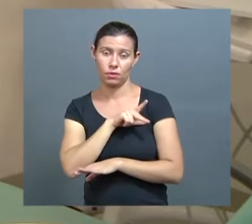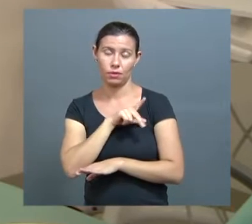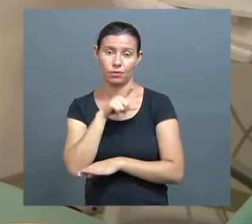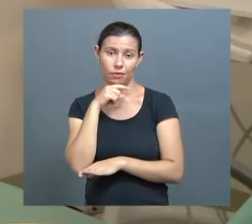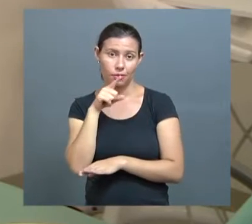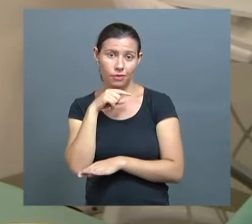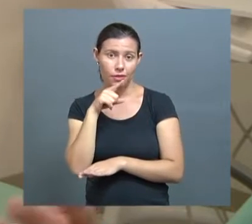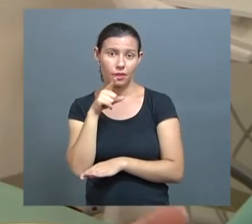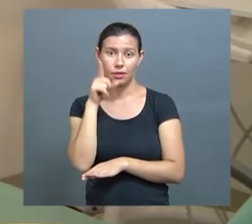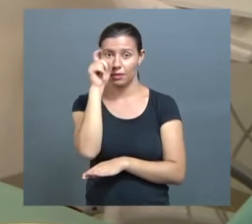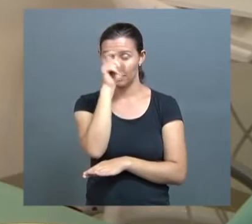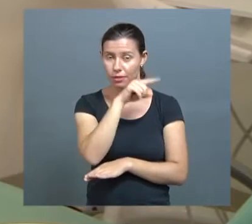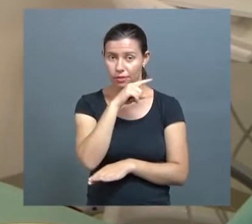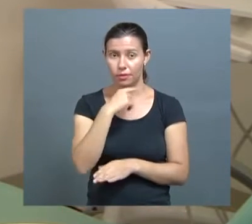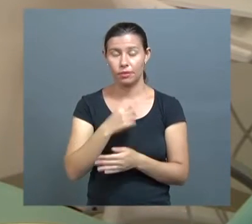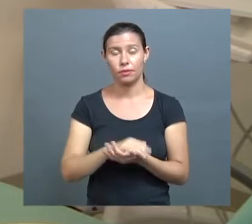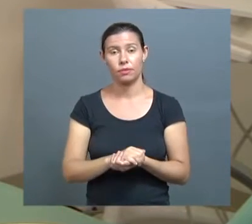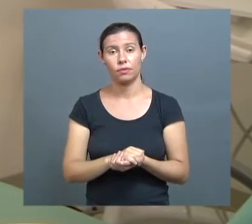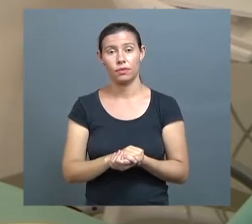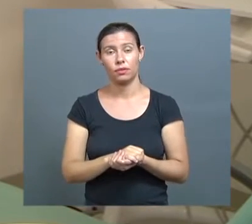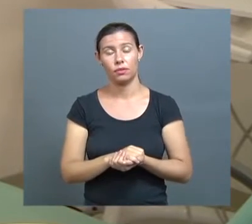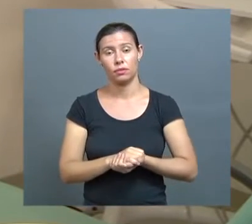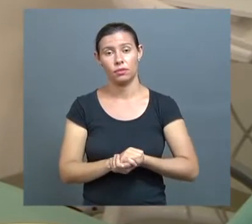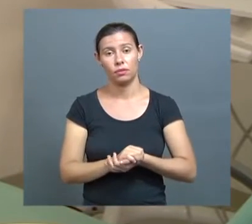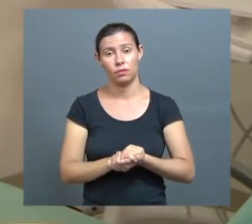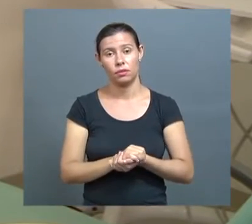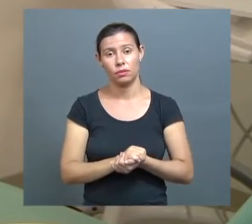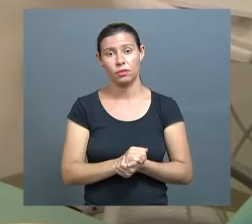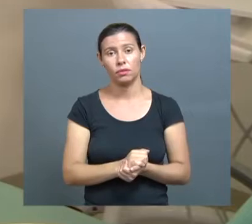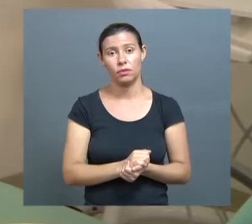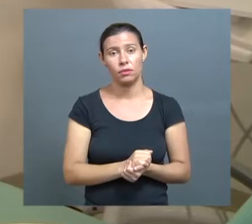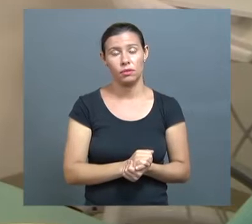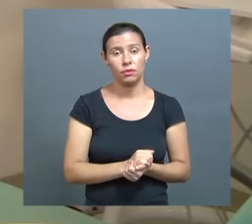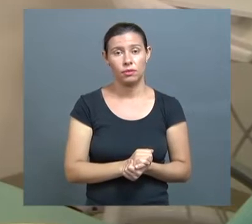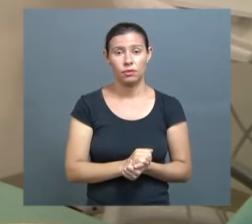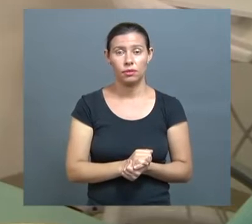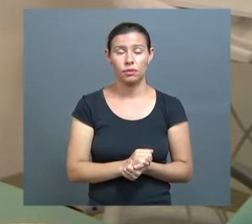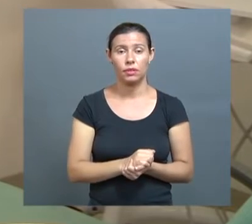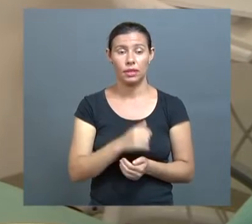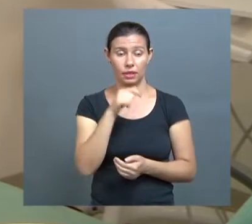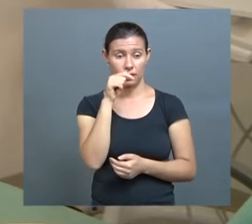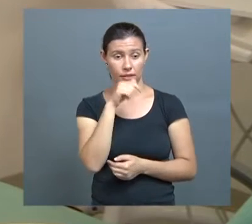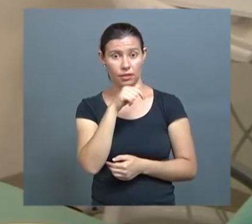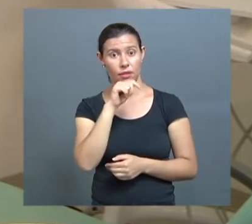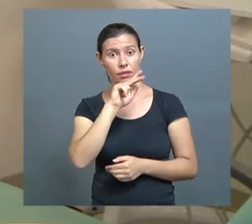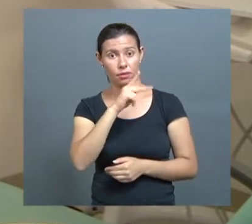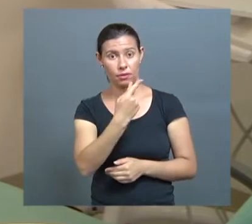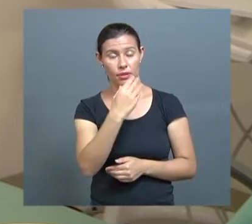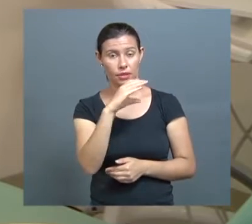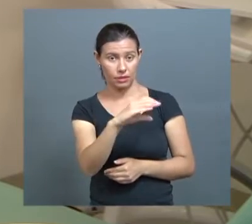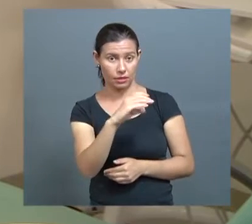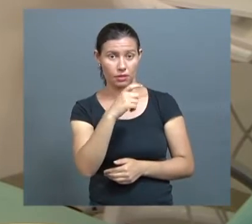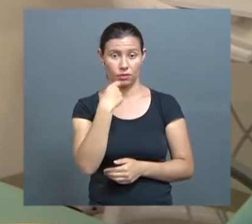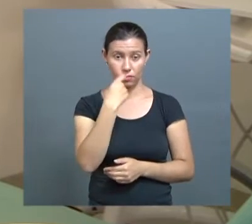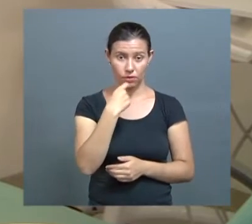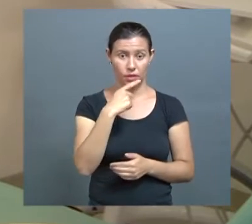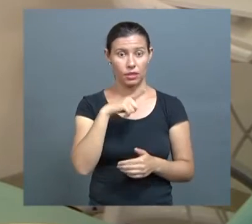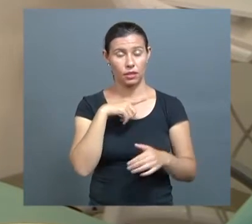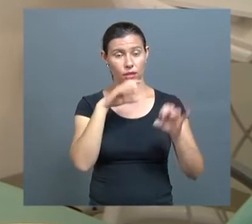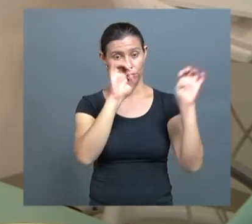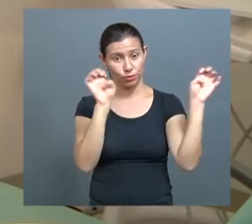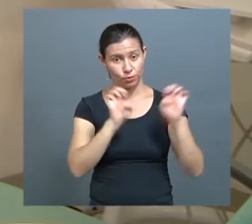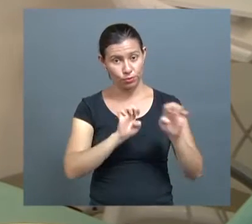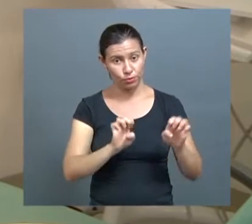mesmo em clínica privada ou nos outros serviços que compõem o SUS, e que aqui na universidade existe toda a estrutura,